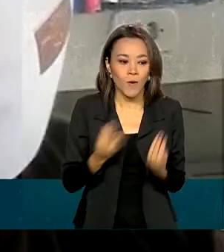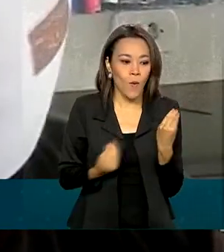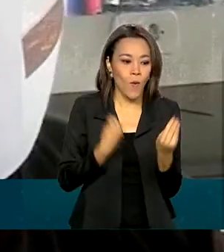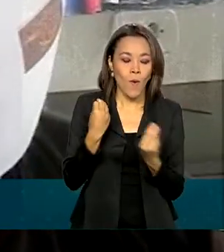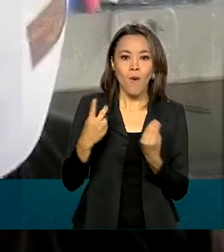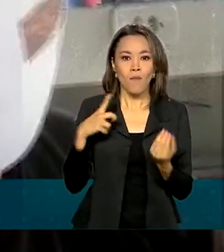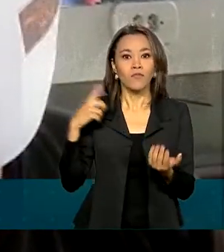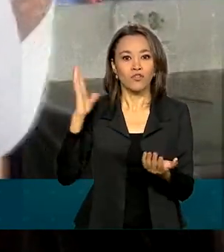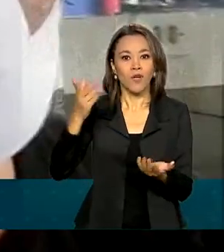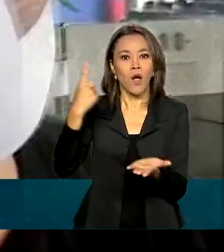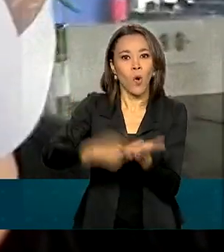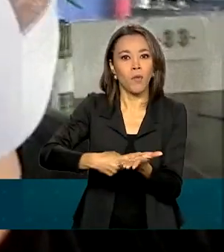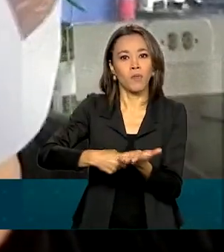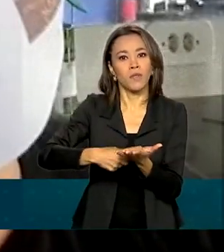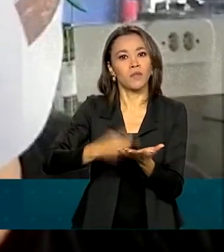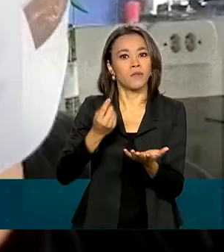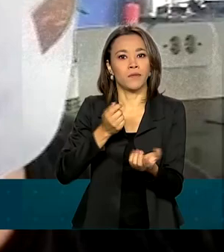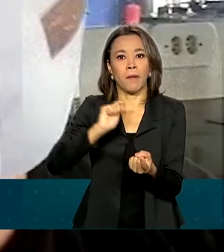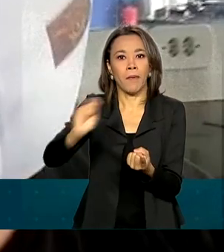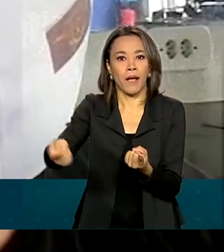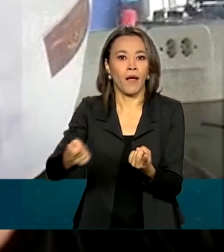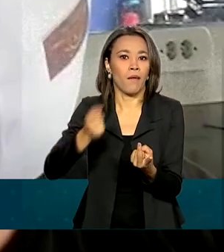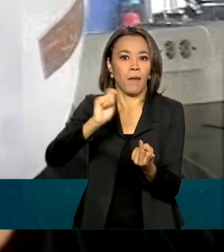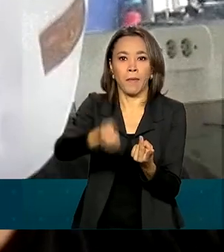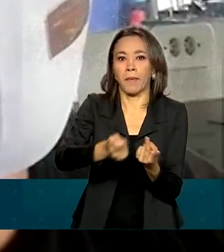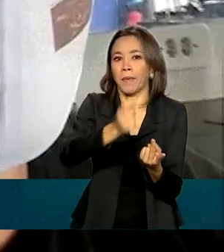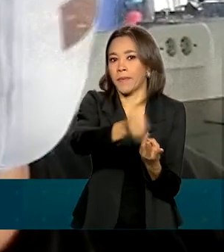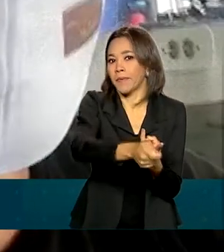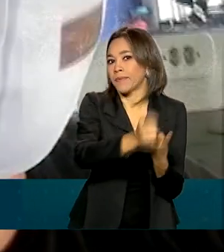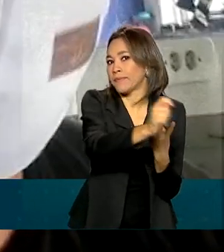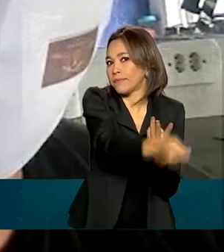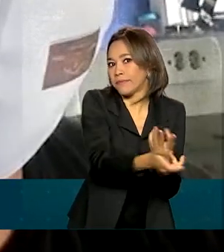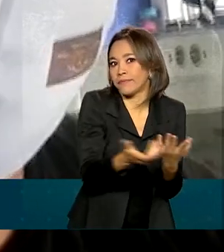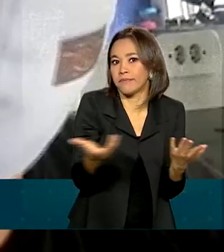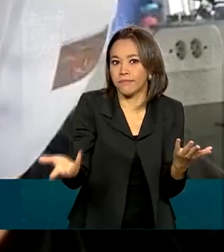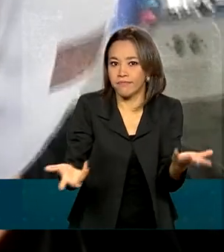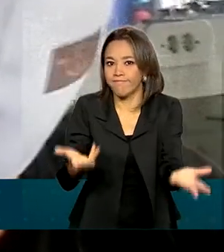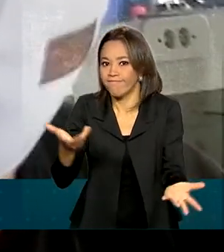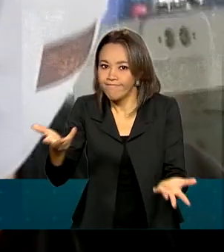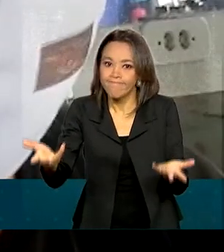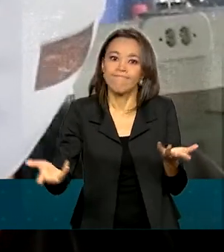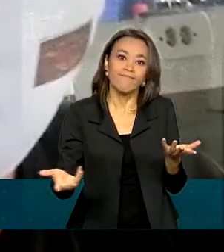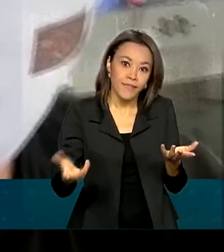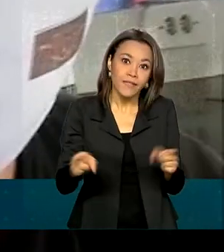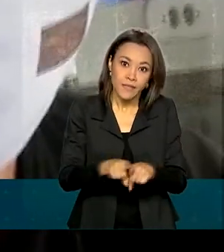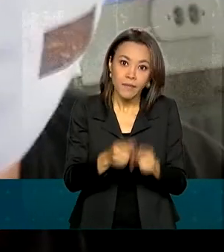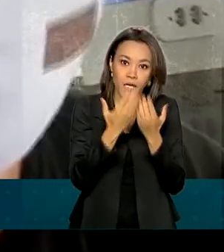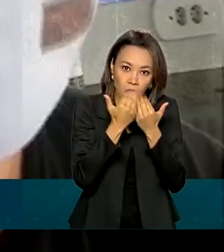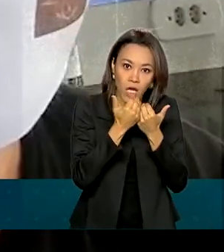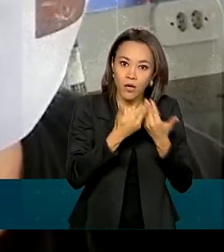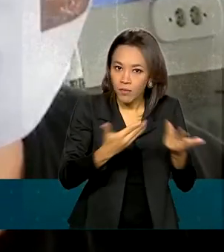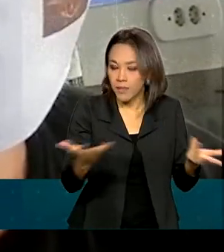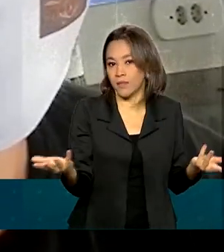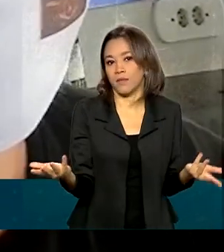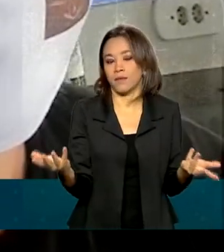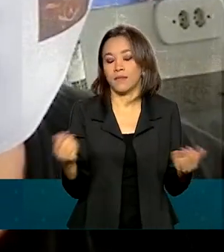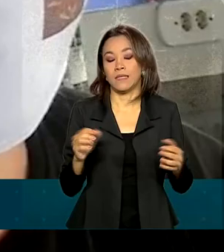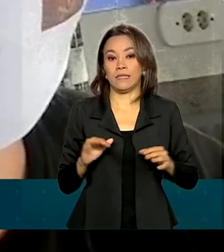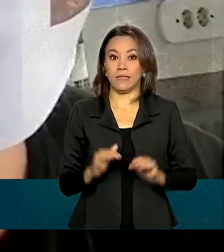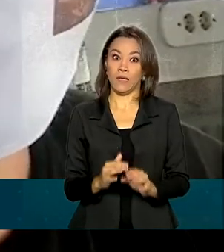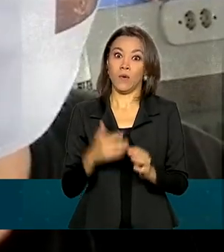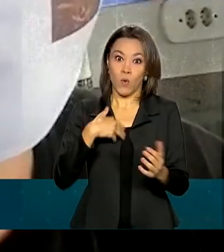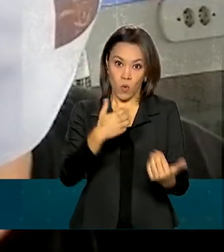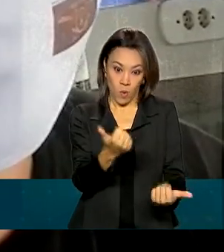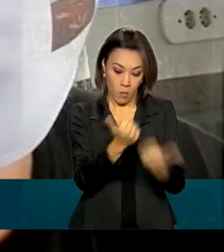compromissos já agendados, como promissórias e até mesmo alimentação. Então, ele